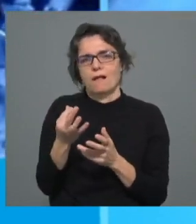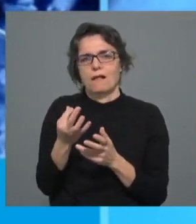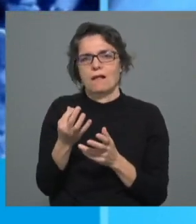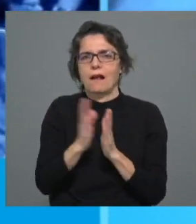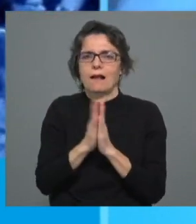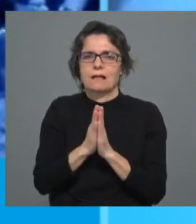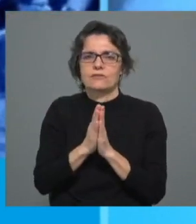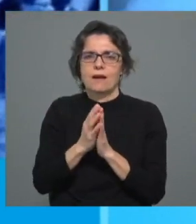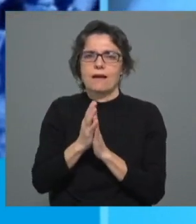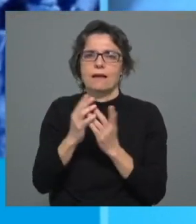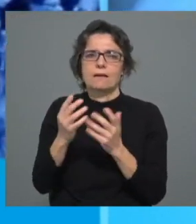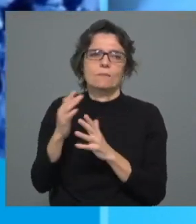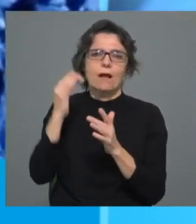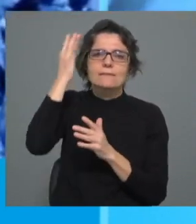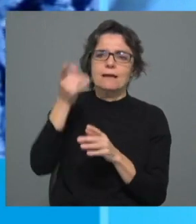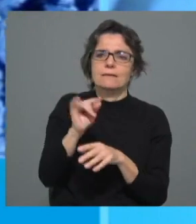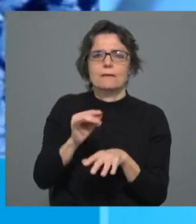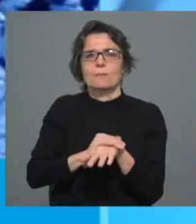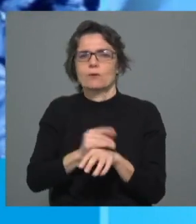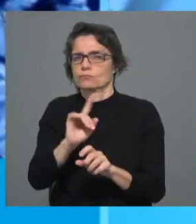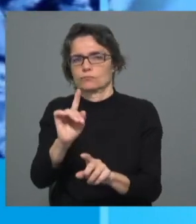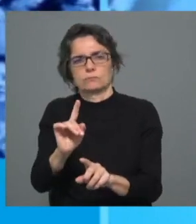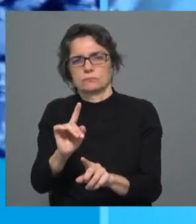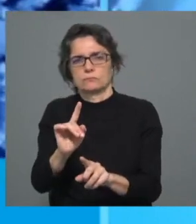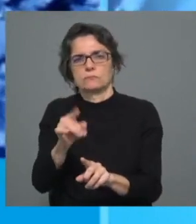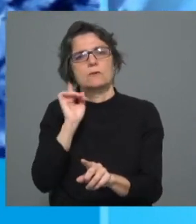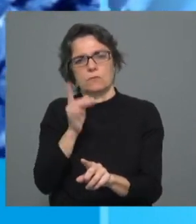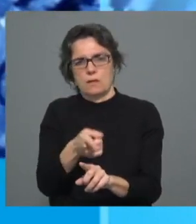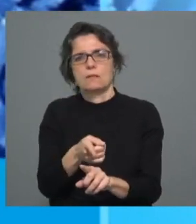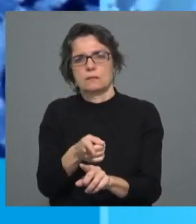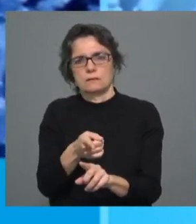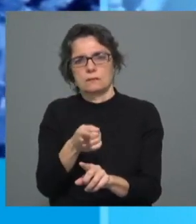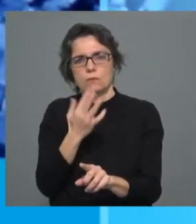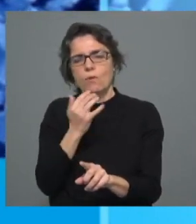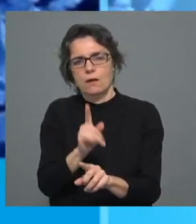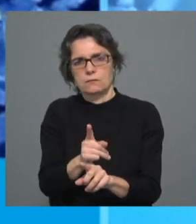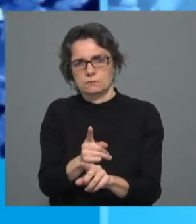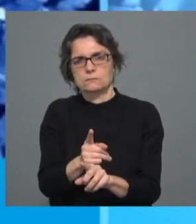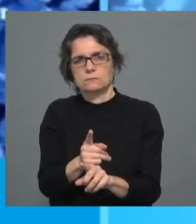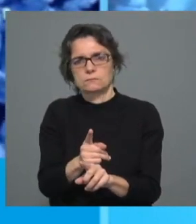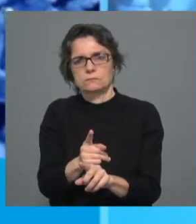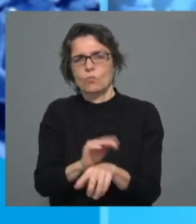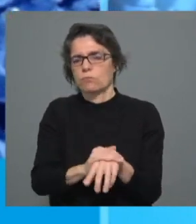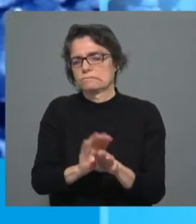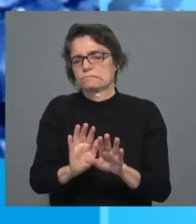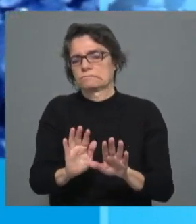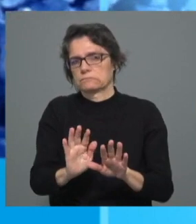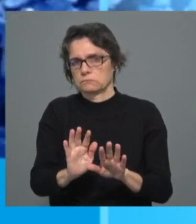acharmos que isto não tem importância nenhuma porque é assim mesmo. Não, tem muita importância. É evidente que o mal é geral,